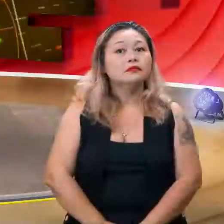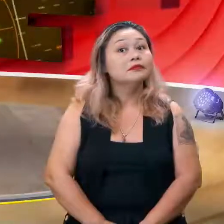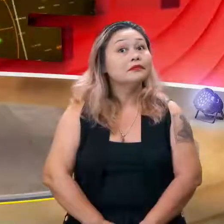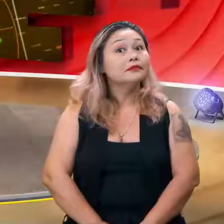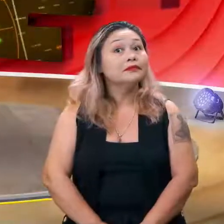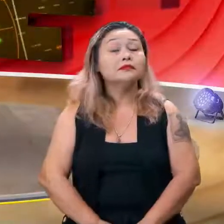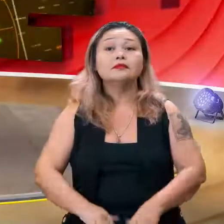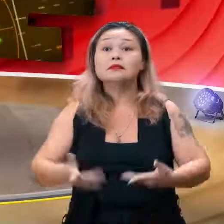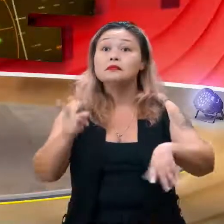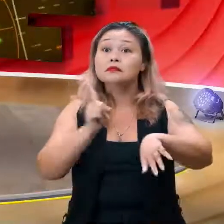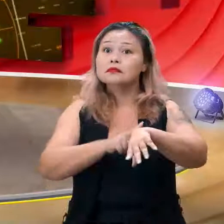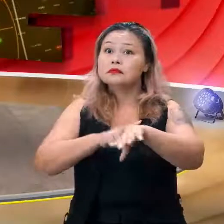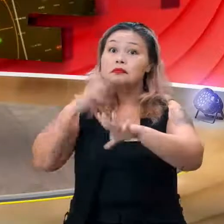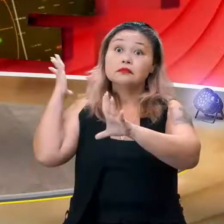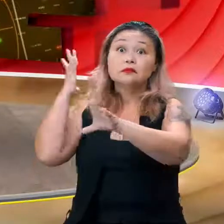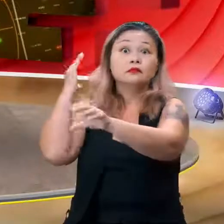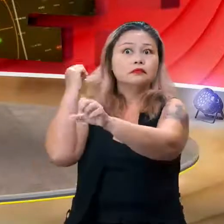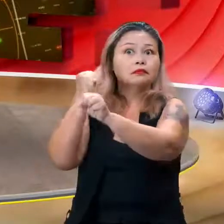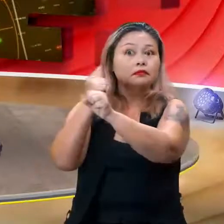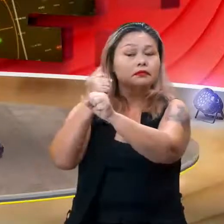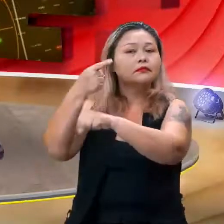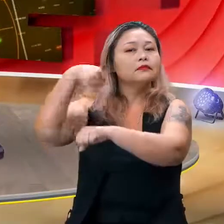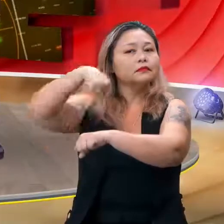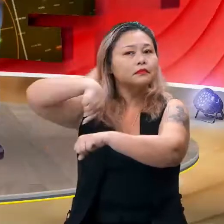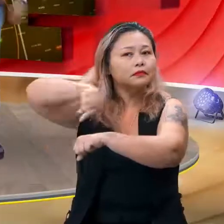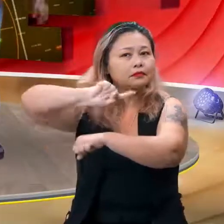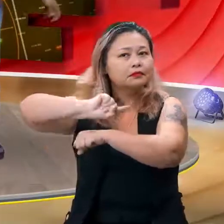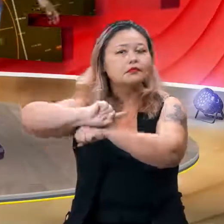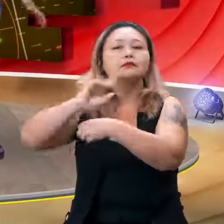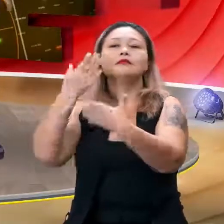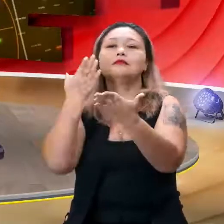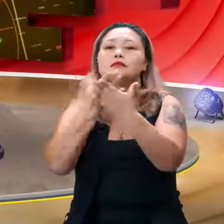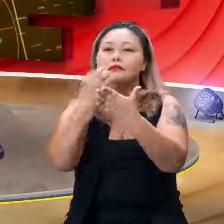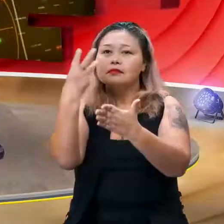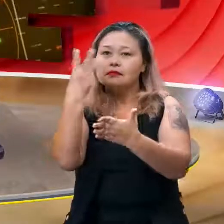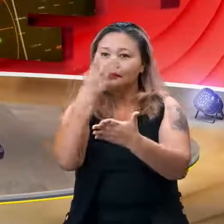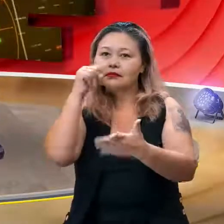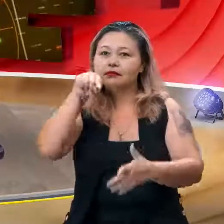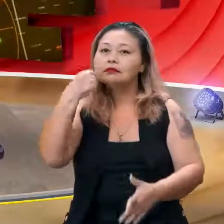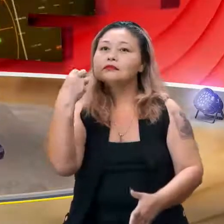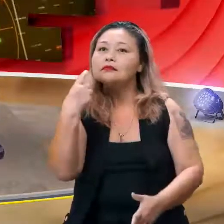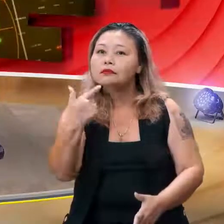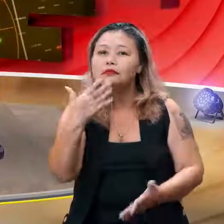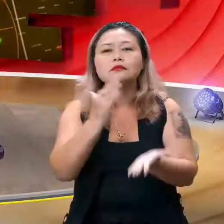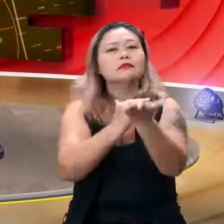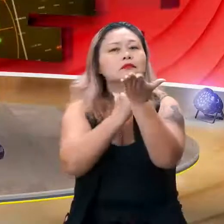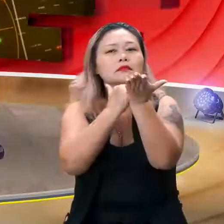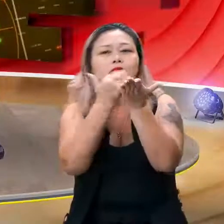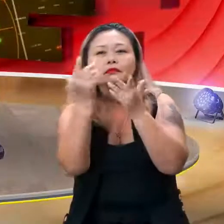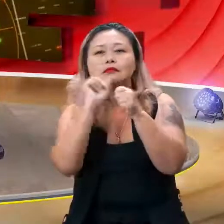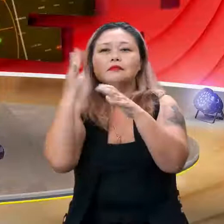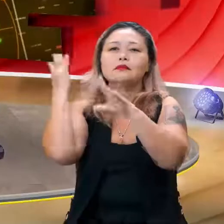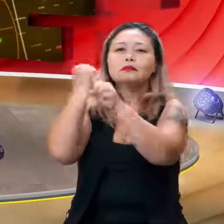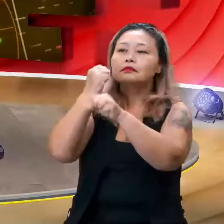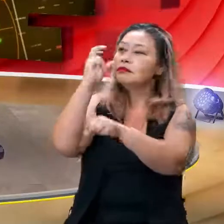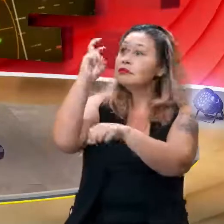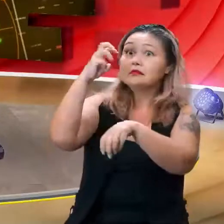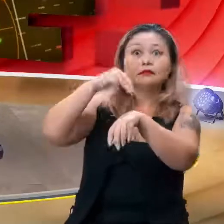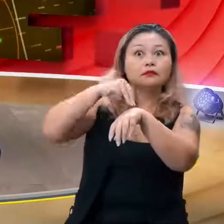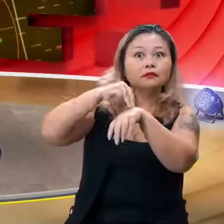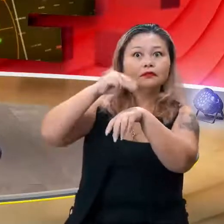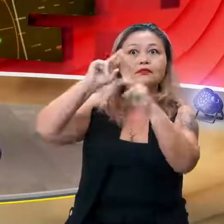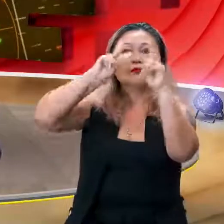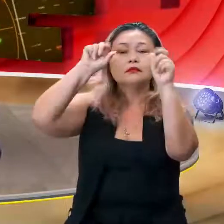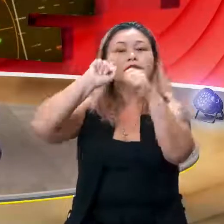Hora de revisão e a gente traz a aula 33.2, já iniciando com aquela revisão de 5 minutos dos assuntos que a gente